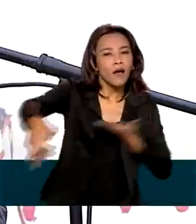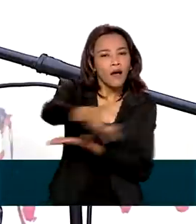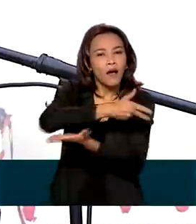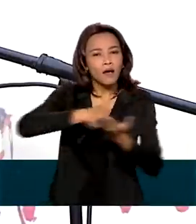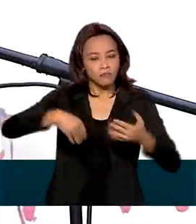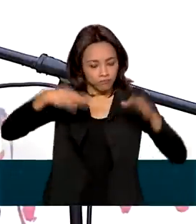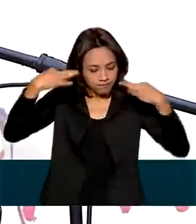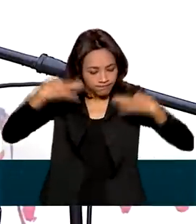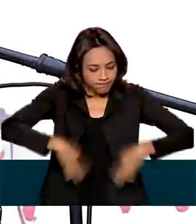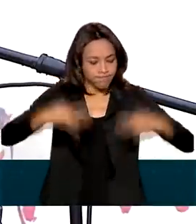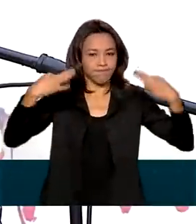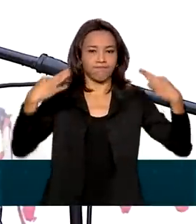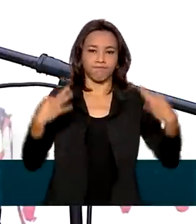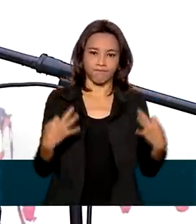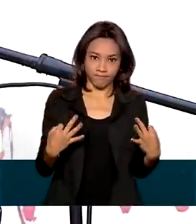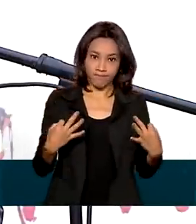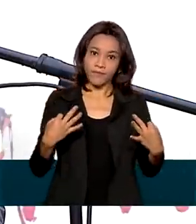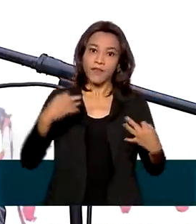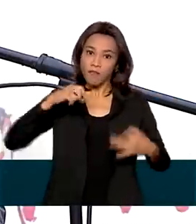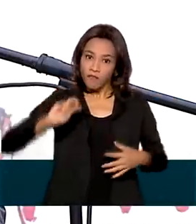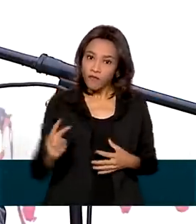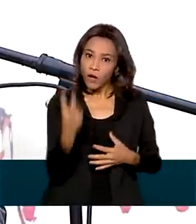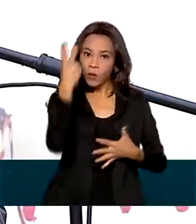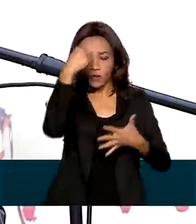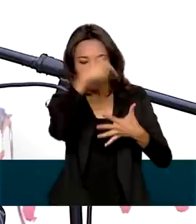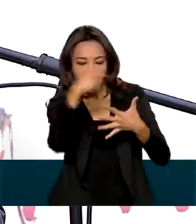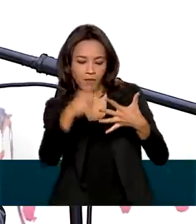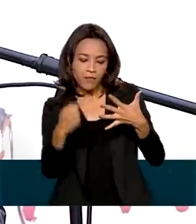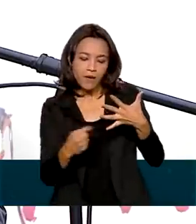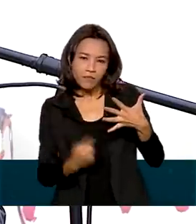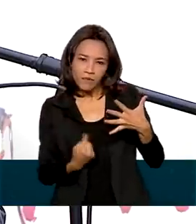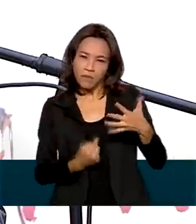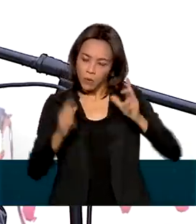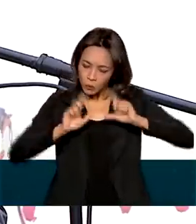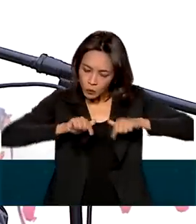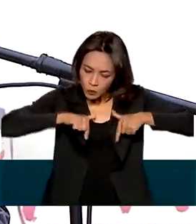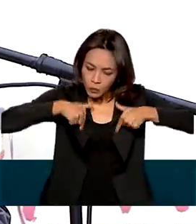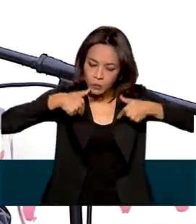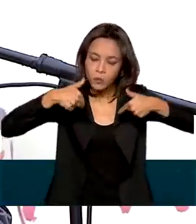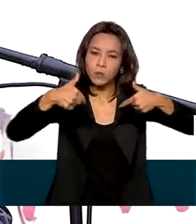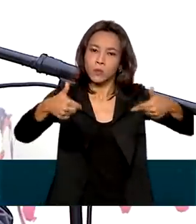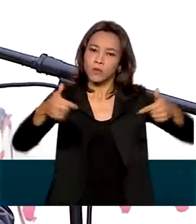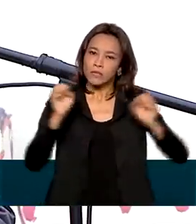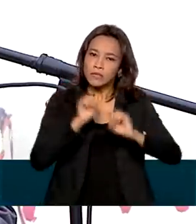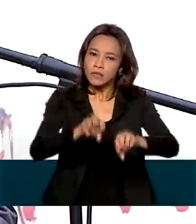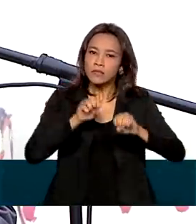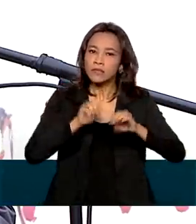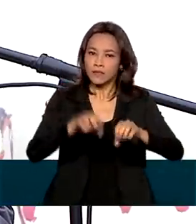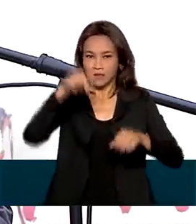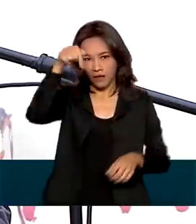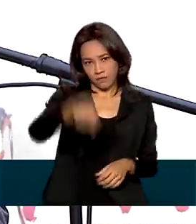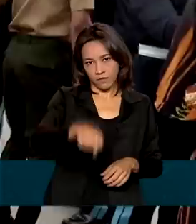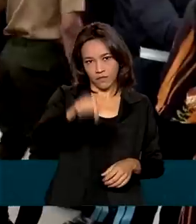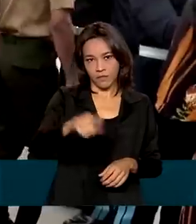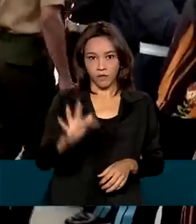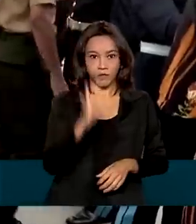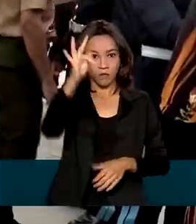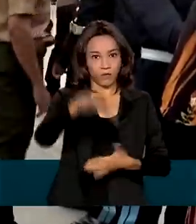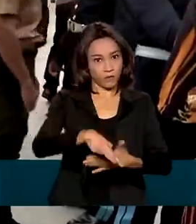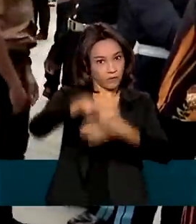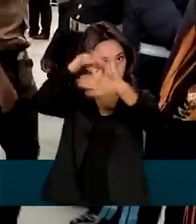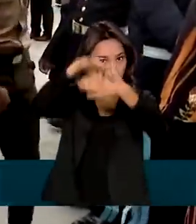na honestidade, na lealdade. Valores praticados à exaustão nesta casa, forja de futuros líderes.